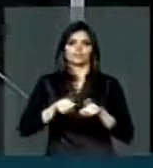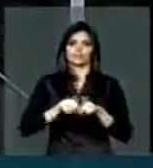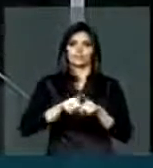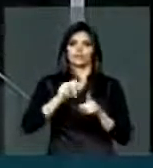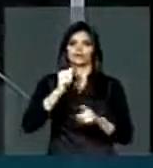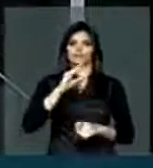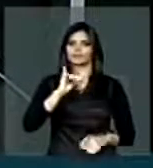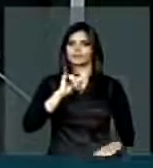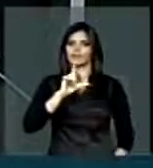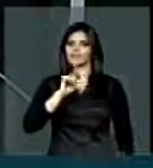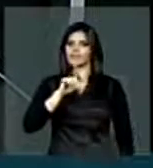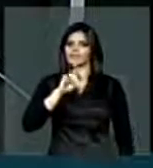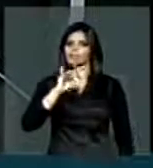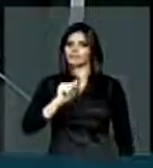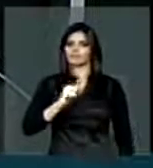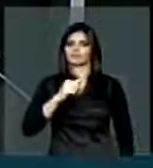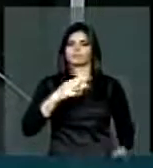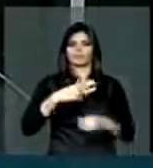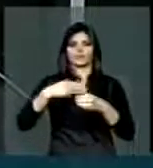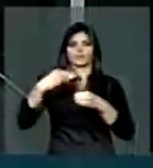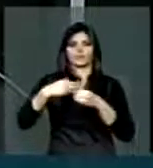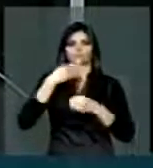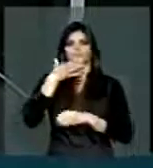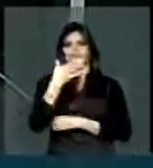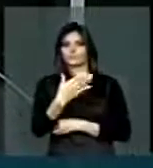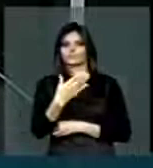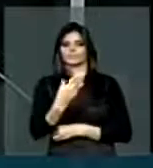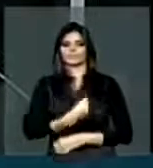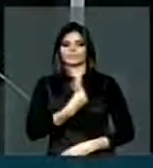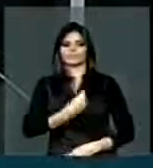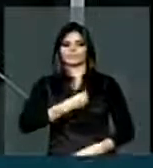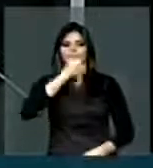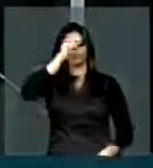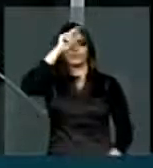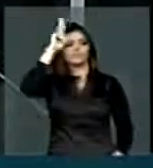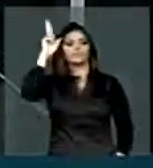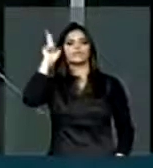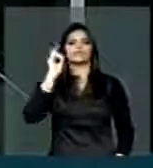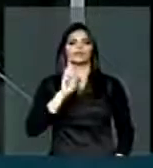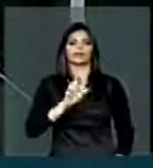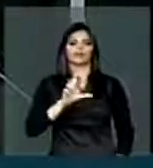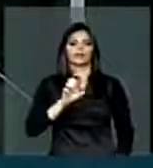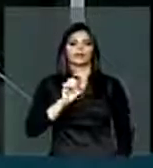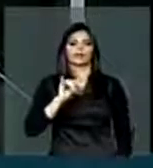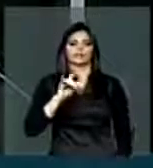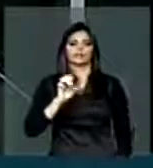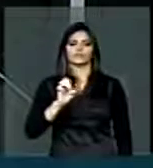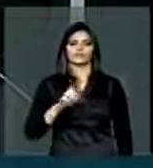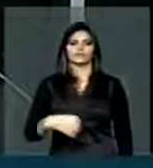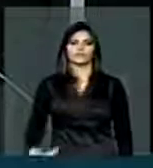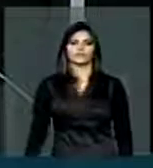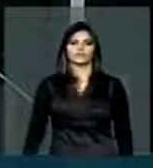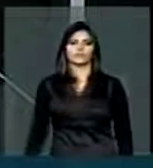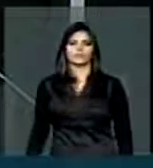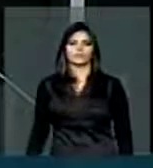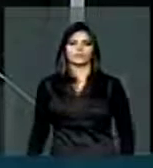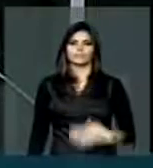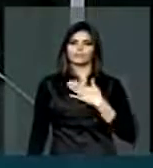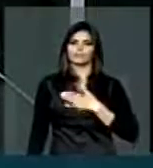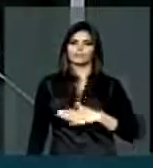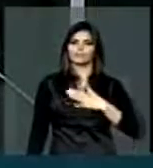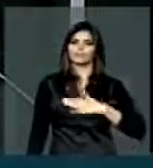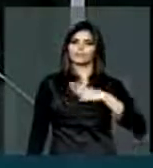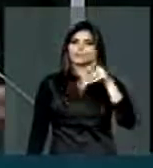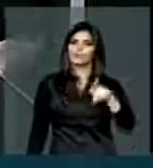estamos também solicitando a presença da Prefeita Gleide Santos, para dar uma tranquilidade ao povo da minha